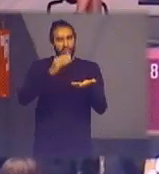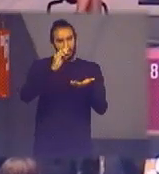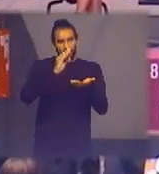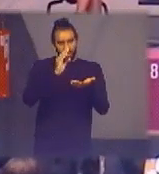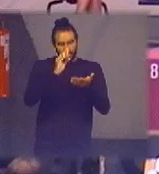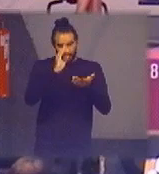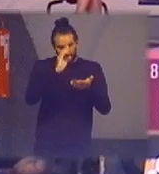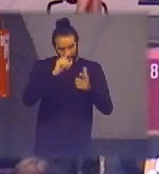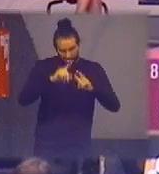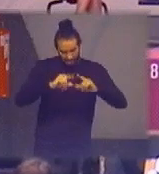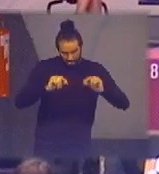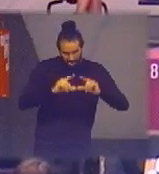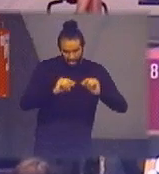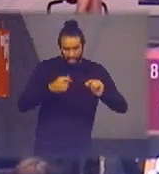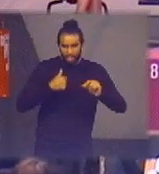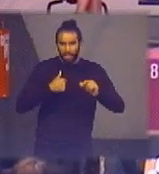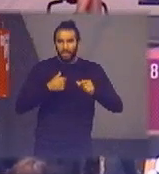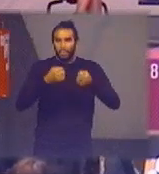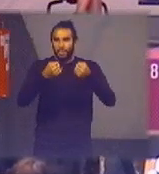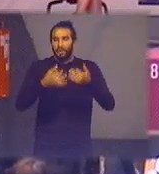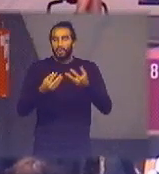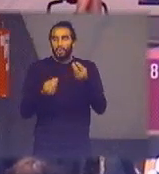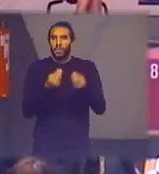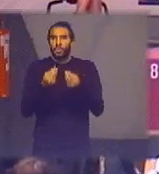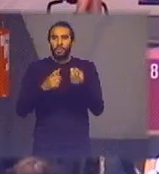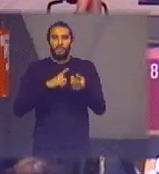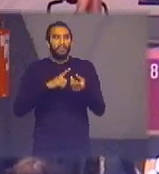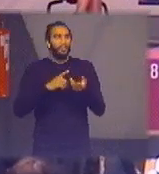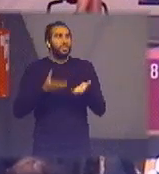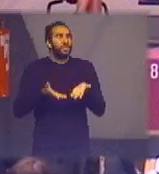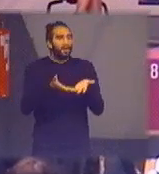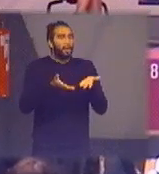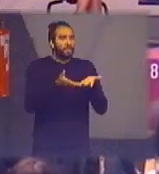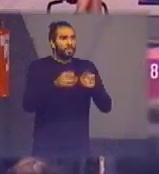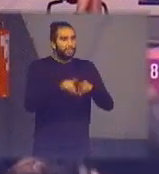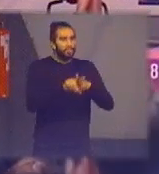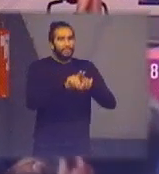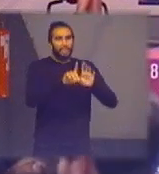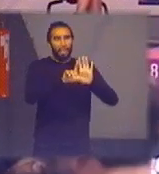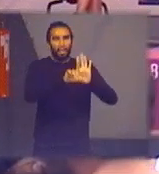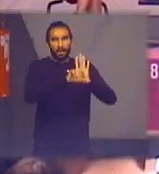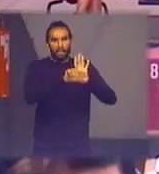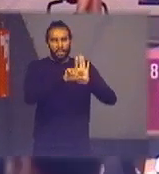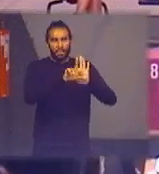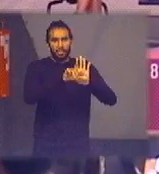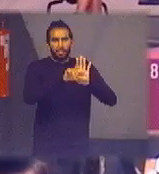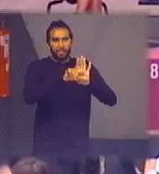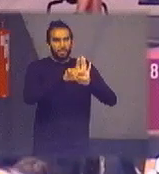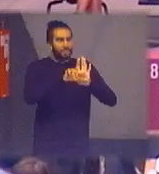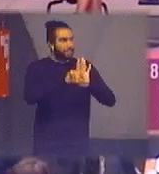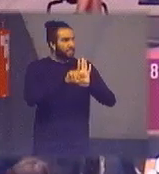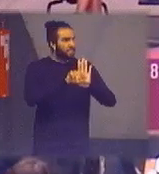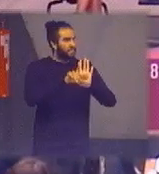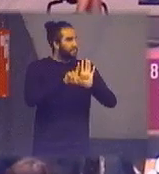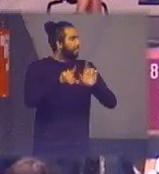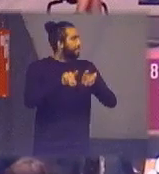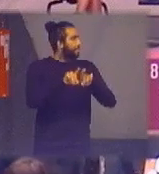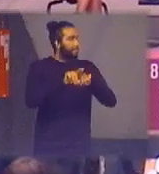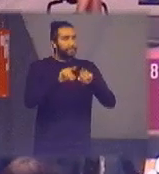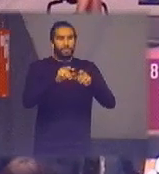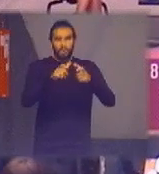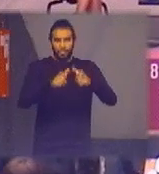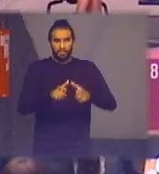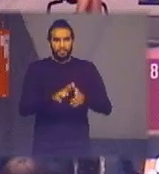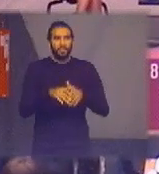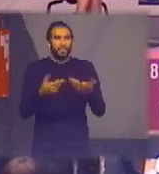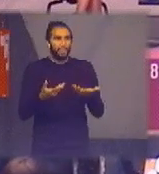um poder local da aplicação efetiva da legislação e das ações de logística reversa num poder local então vai